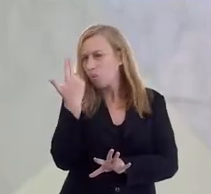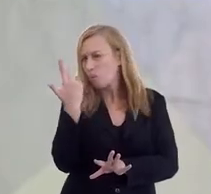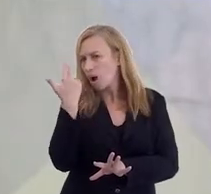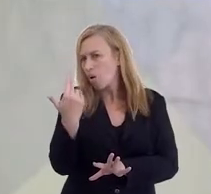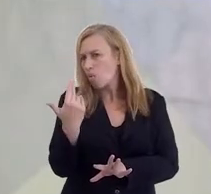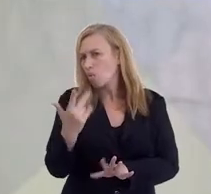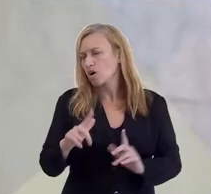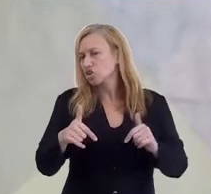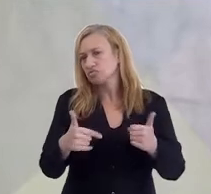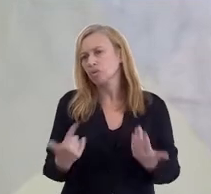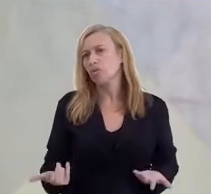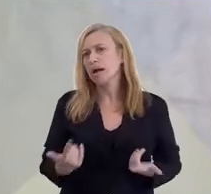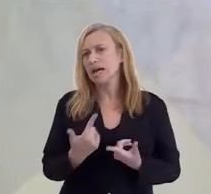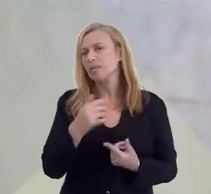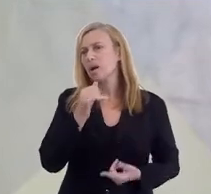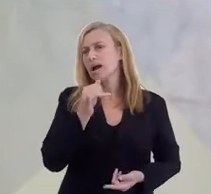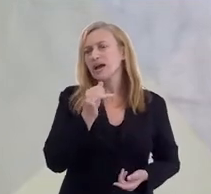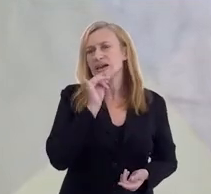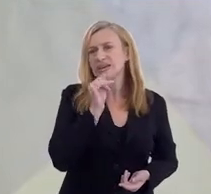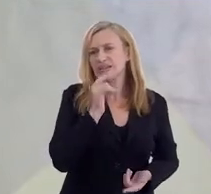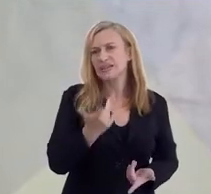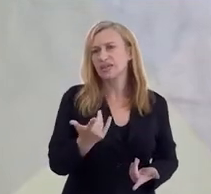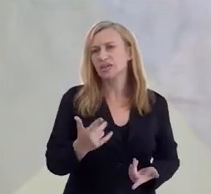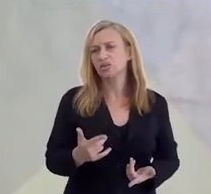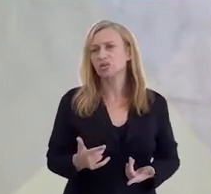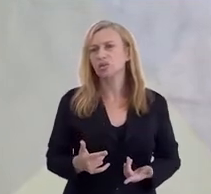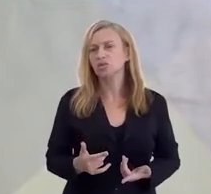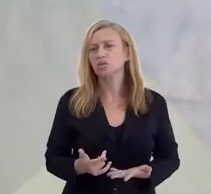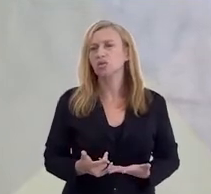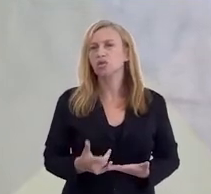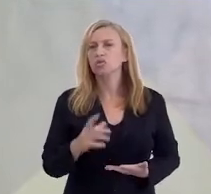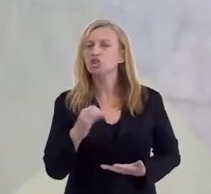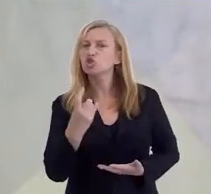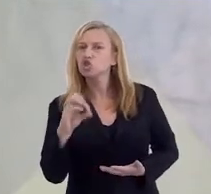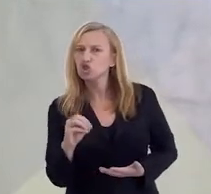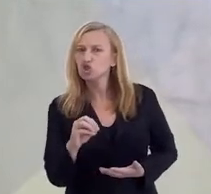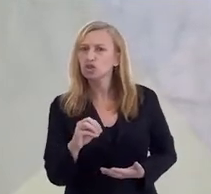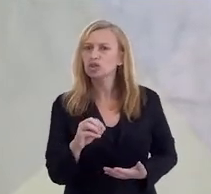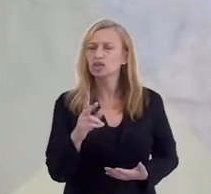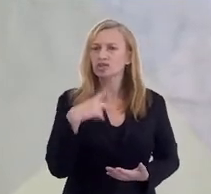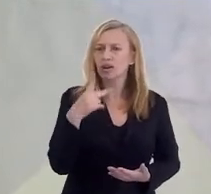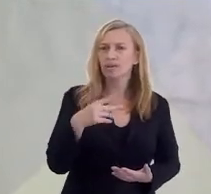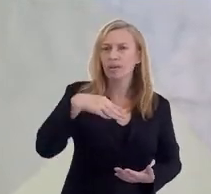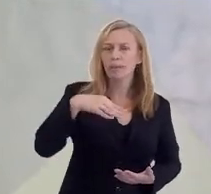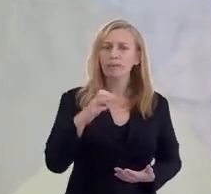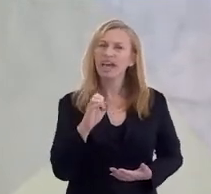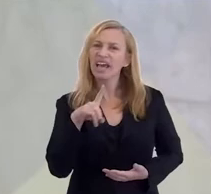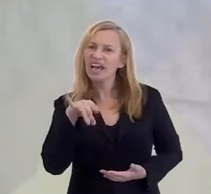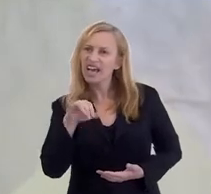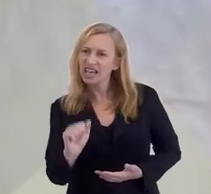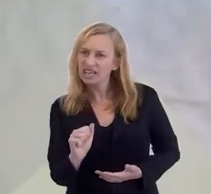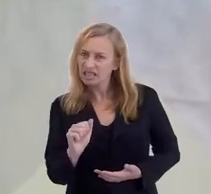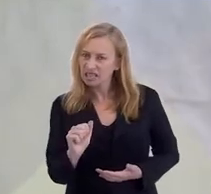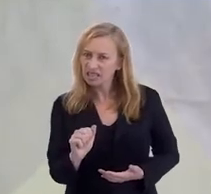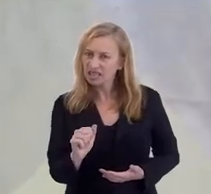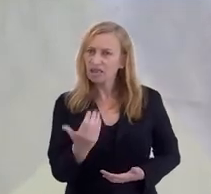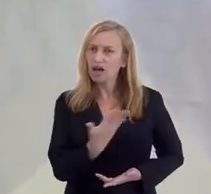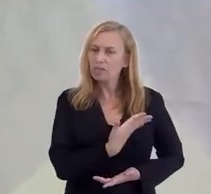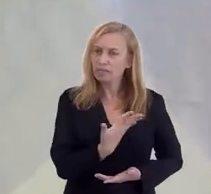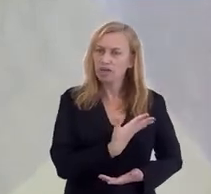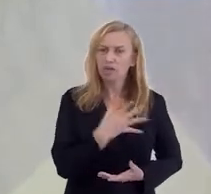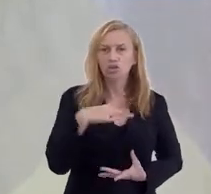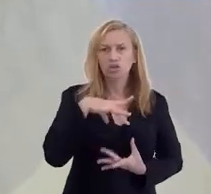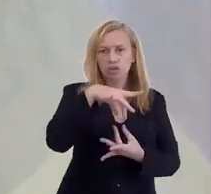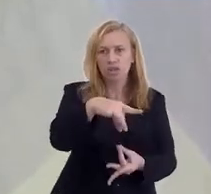procura encarar isso, dizer, de forma natural. Porque, por exemplo, uma mediunidade pulgente, como a do Chico, que a gente chama de